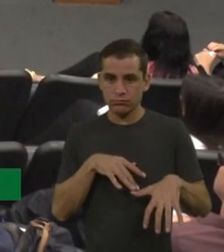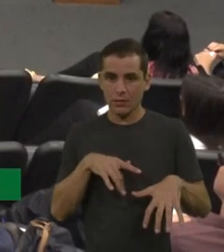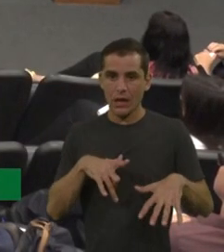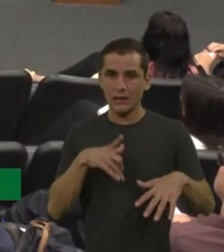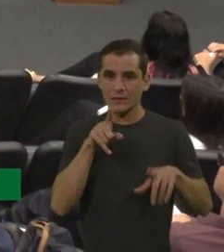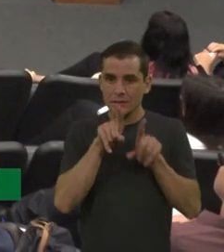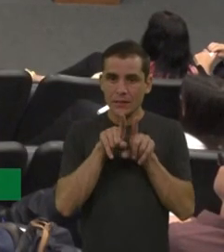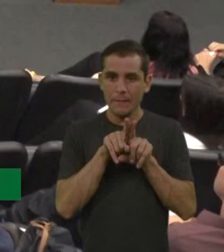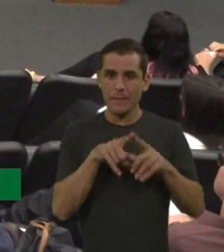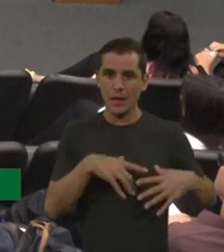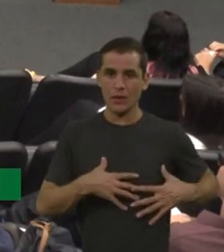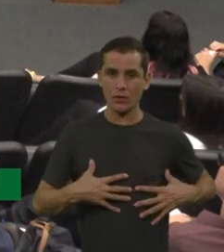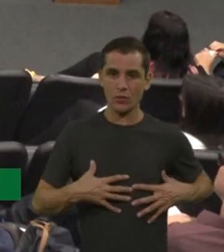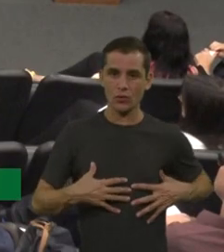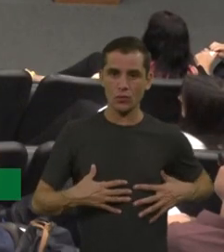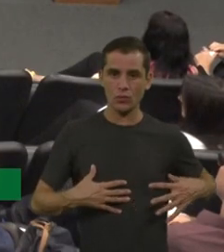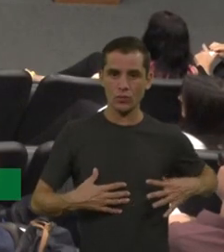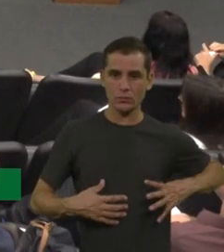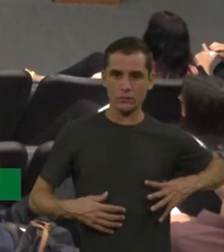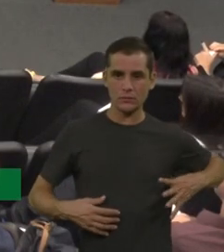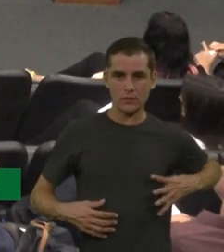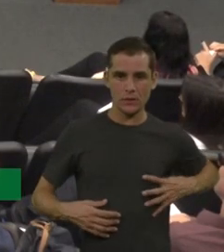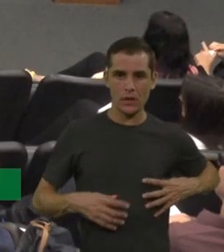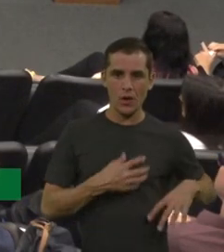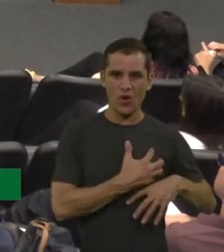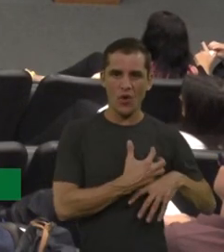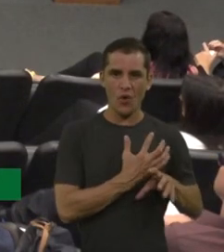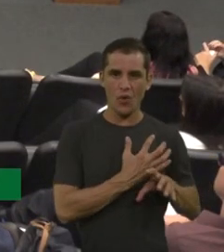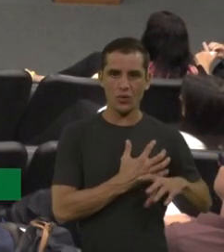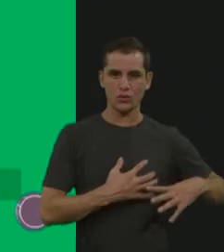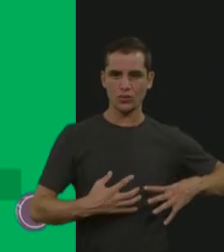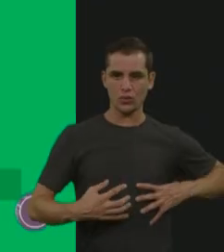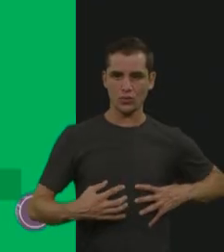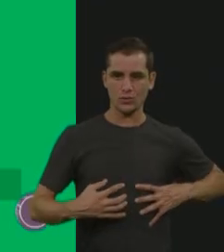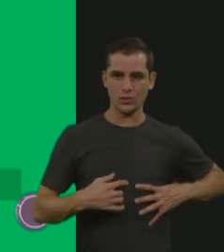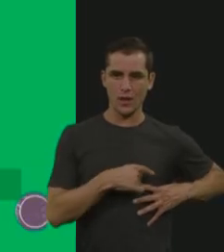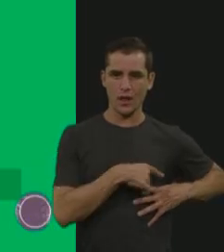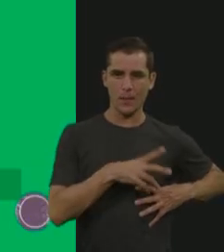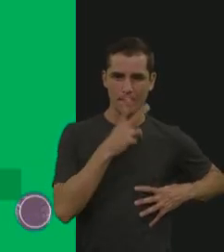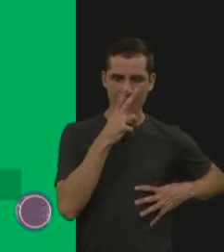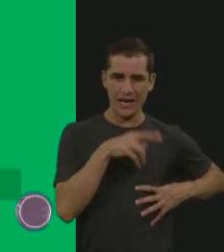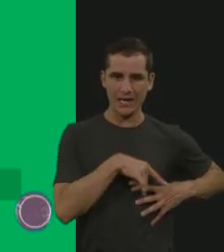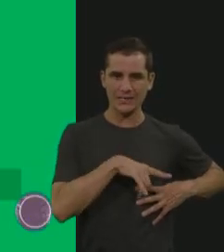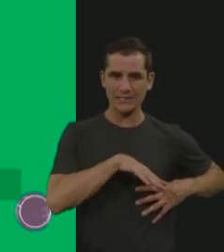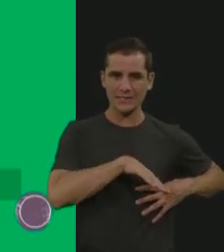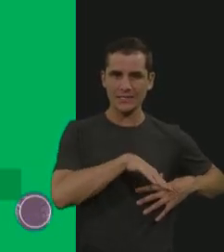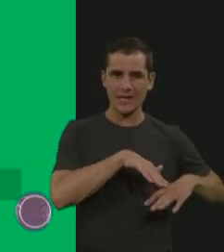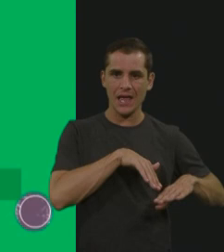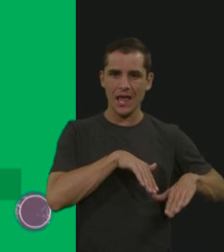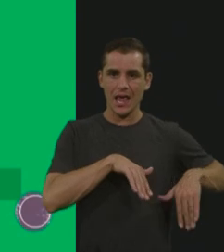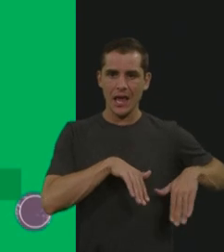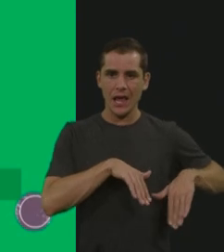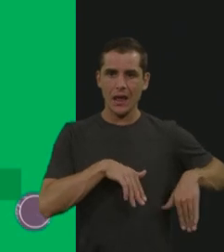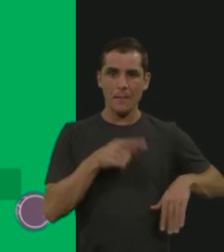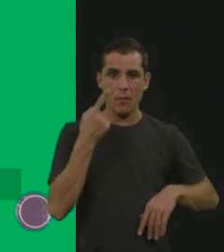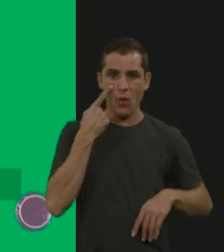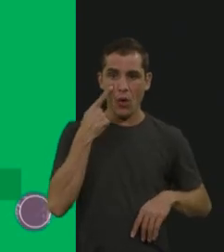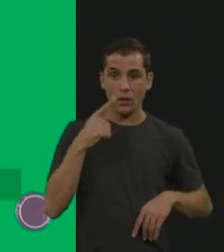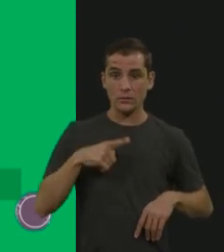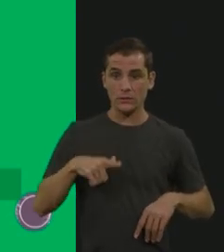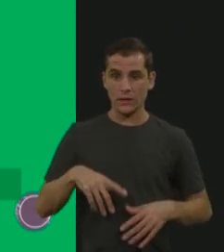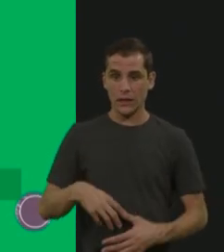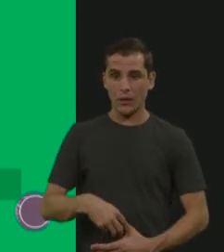aprendendo com o tempo a pedir esses exames o quanto antes, né? Então, no sistema gastrointestinal, aqui, ó, geralmente é uma hérnia